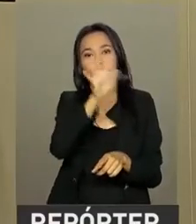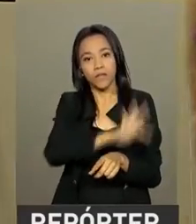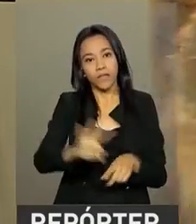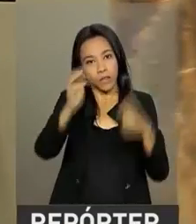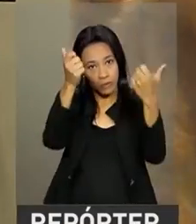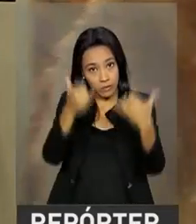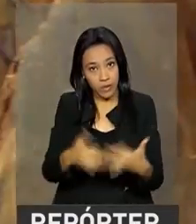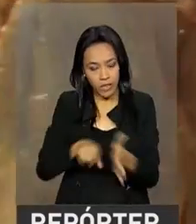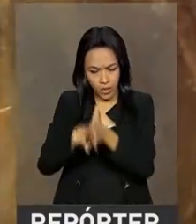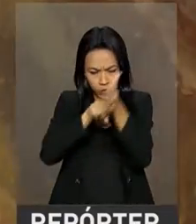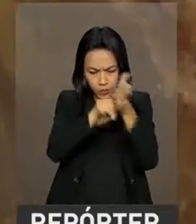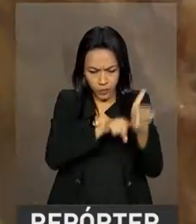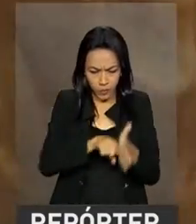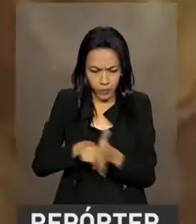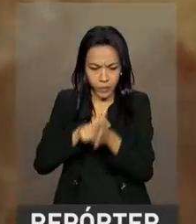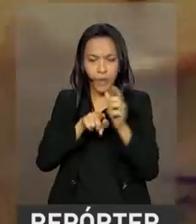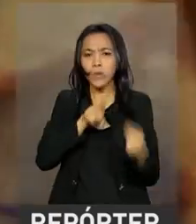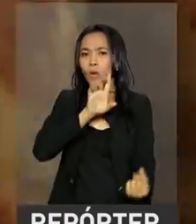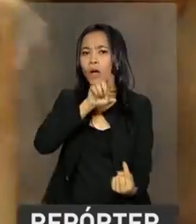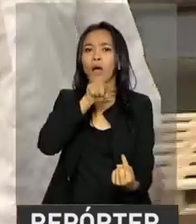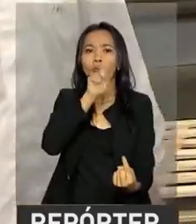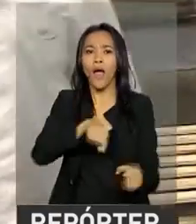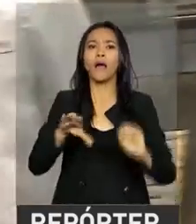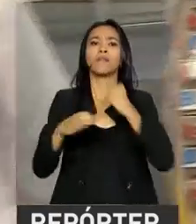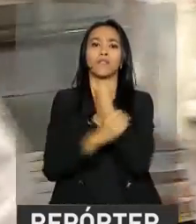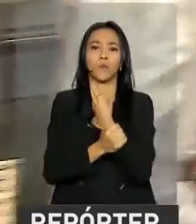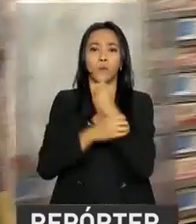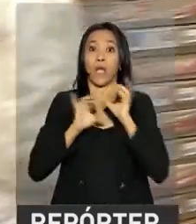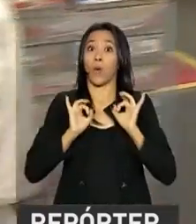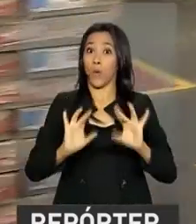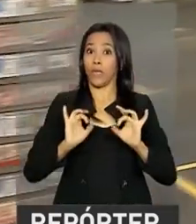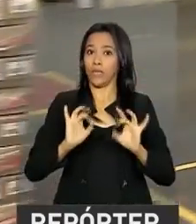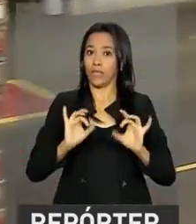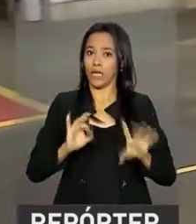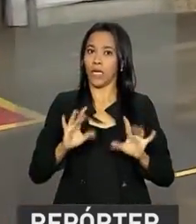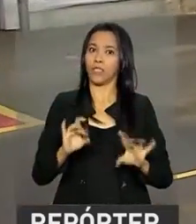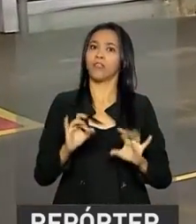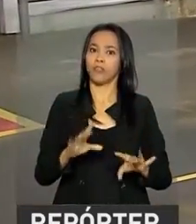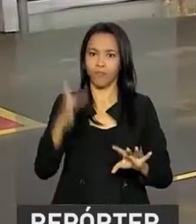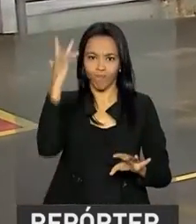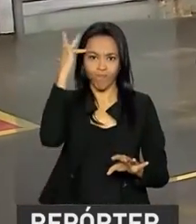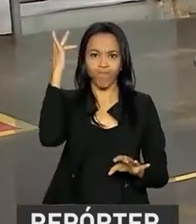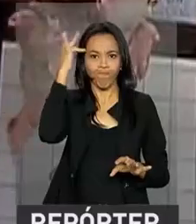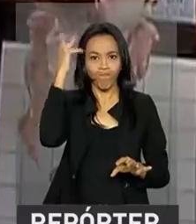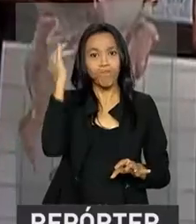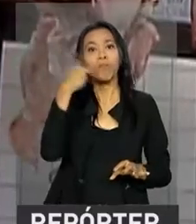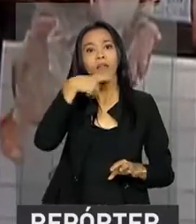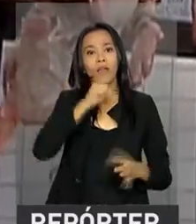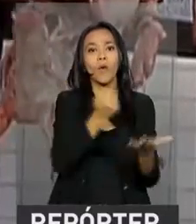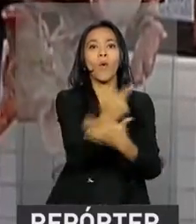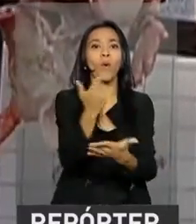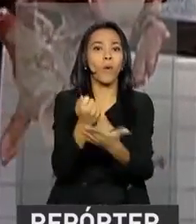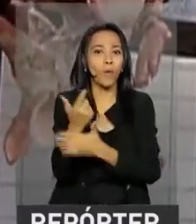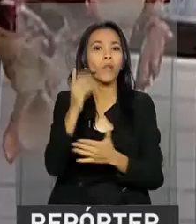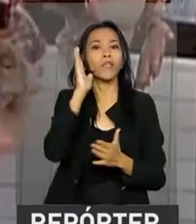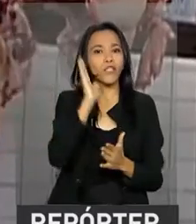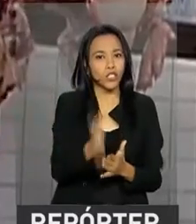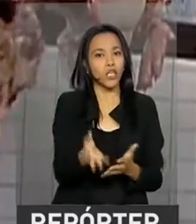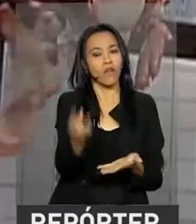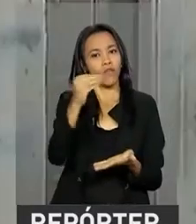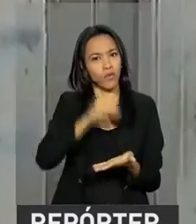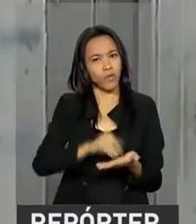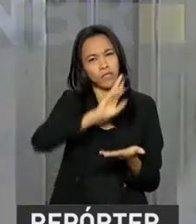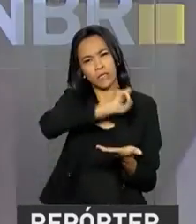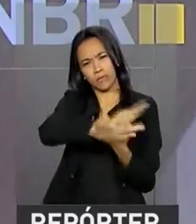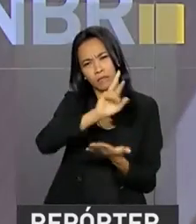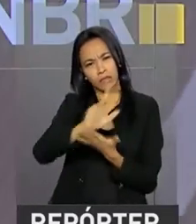inspeção federal garante a qualidade dos produtos ao consumidor brasileiro e que o sistema já foi auditado por